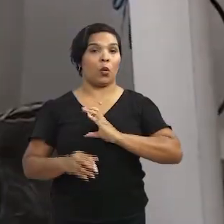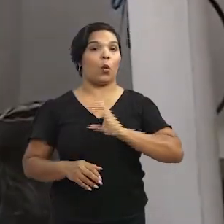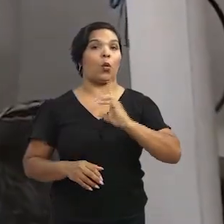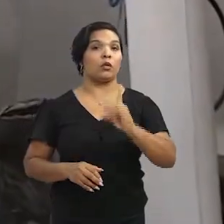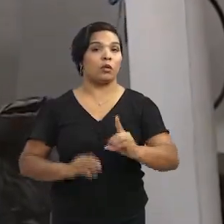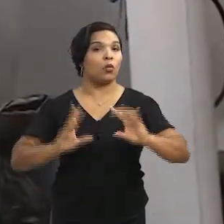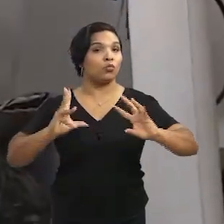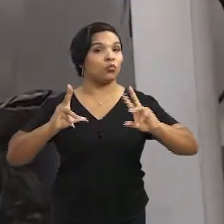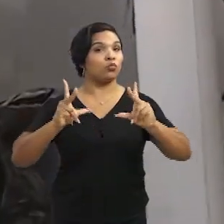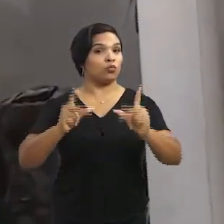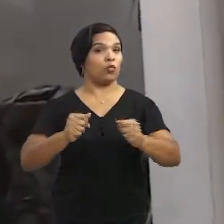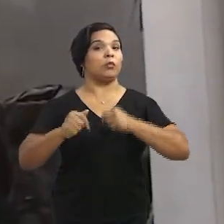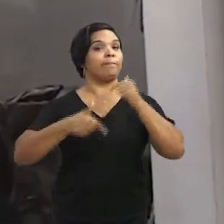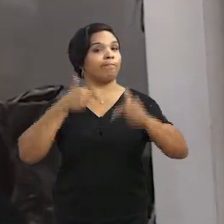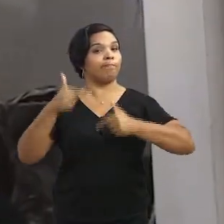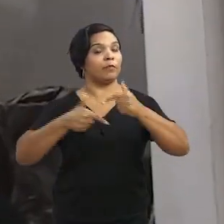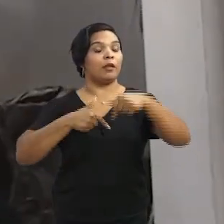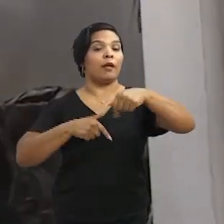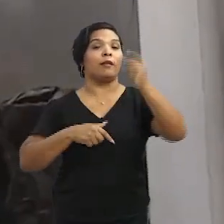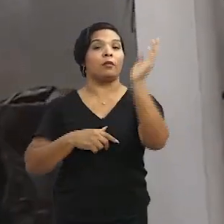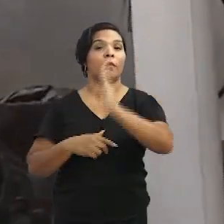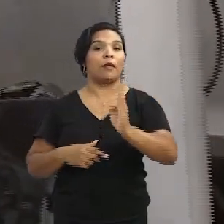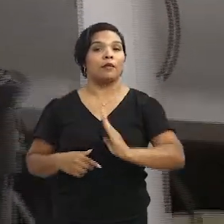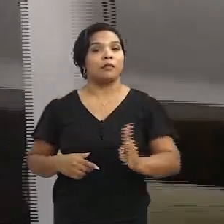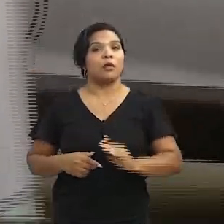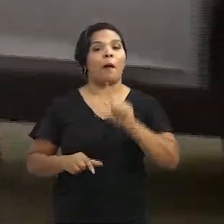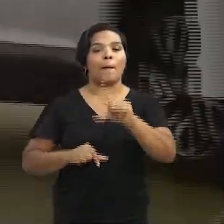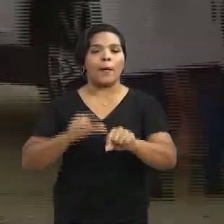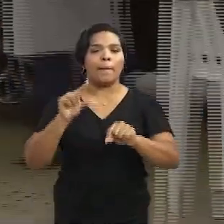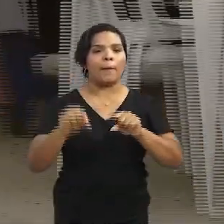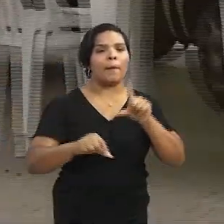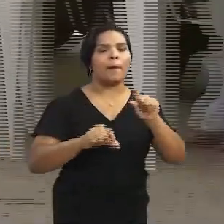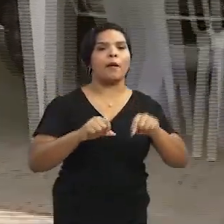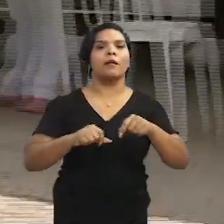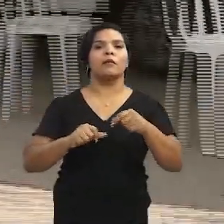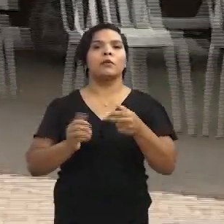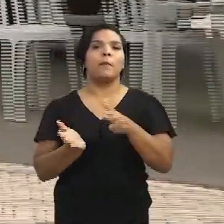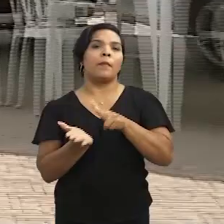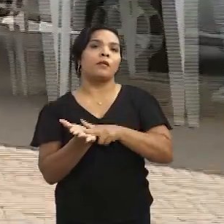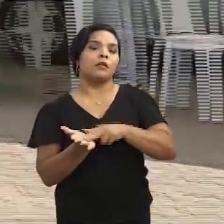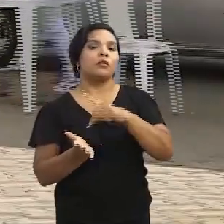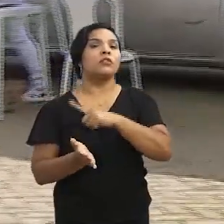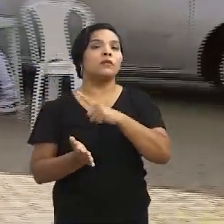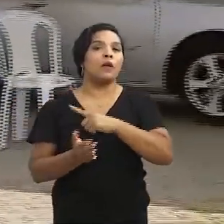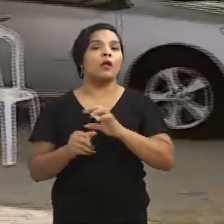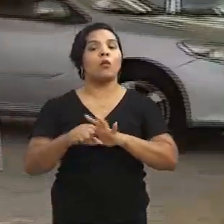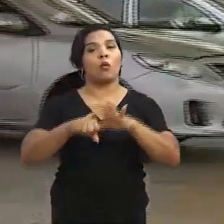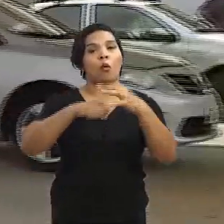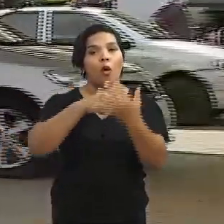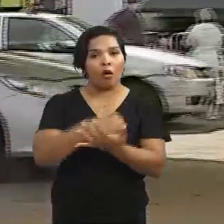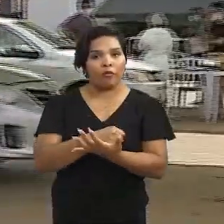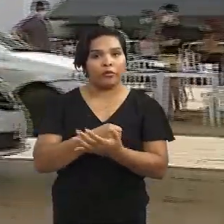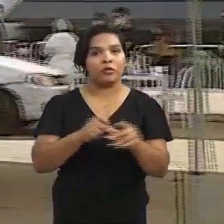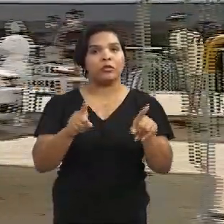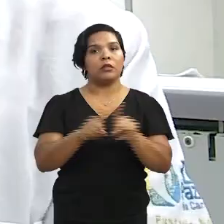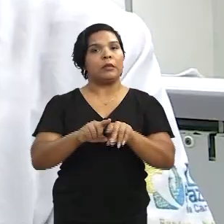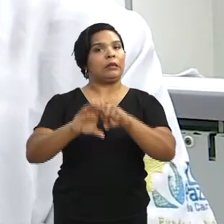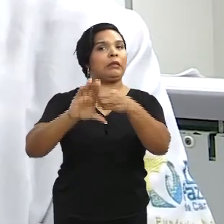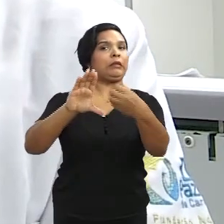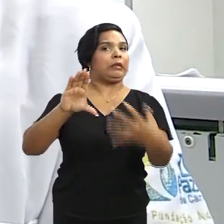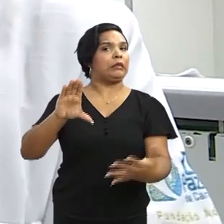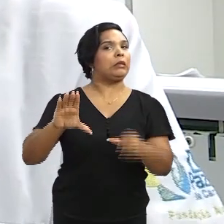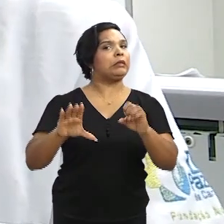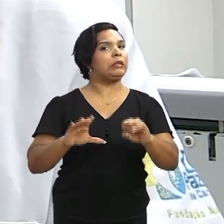coordenou toda essa força-tarefa aqui no Brasil para estar coletando amostras de pacientes que tiveram Covid. E toda a